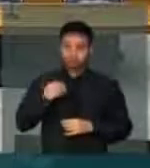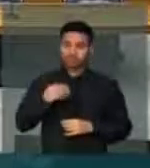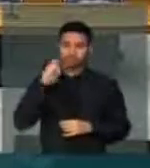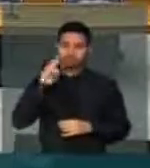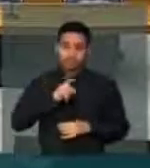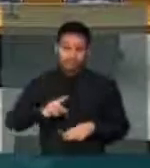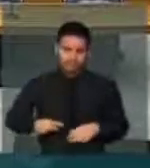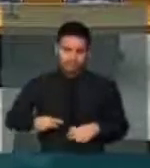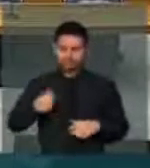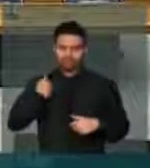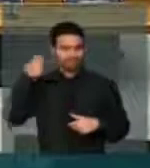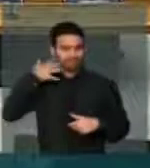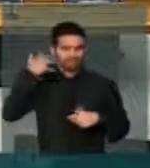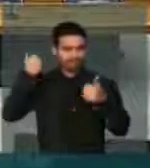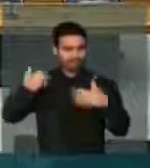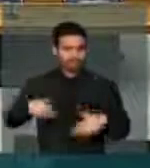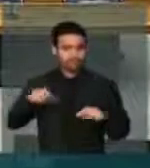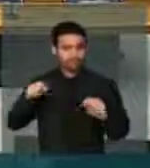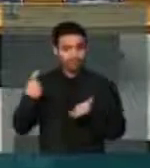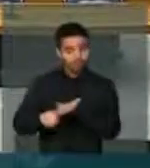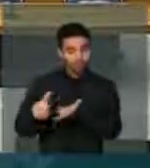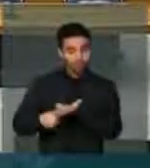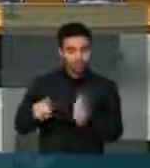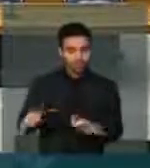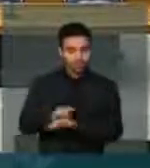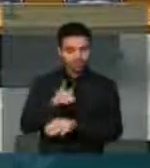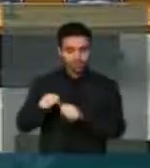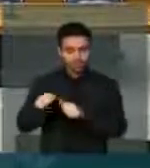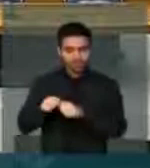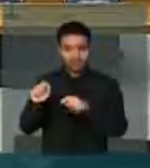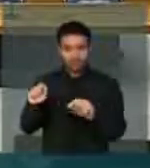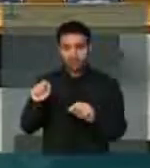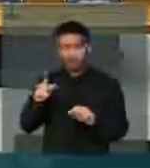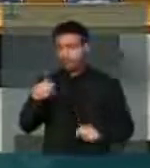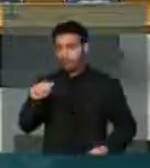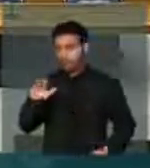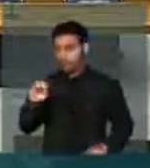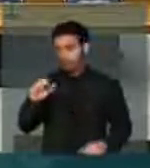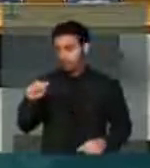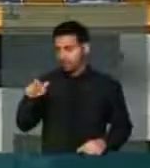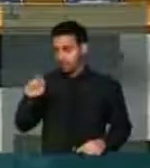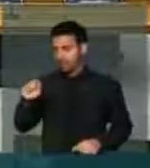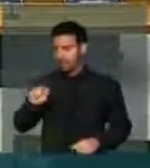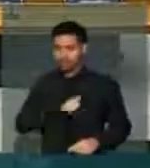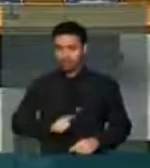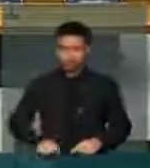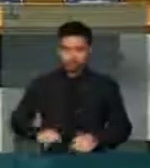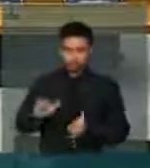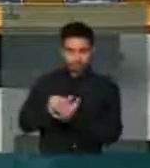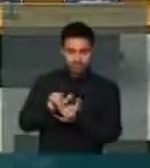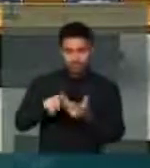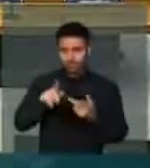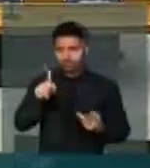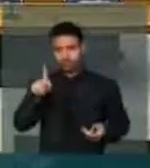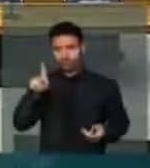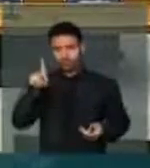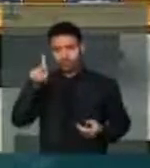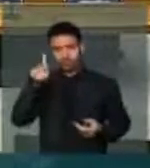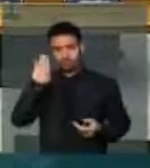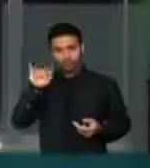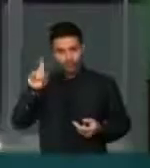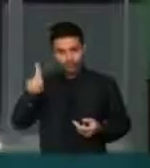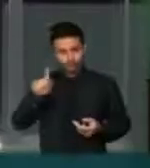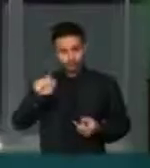pronunciamento trata de um acordo feito com Paulo Câmara, governador de Pernambuco, com o BID para